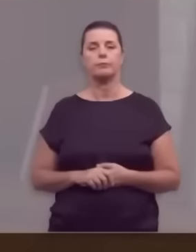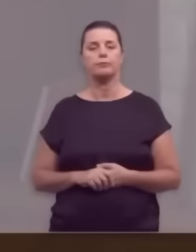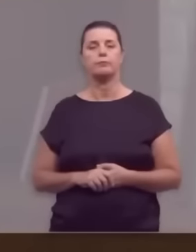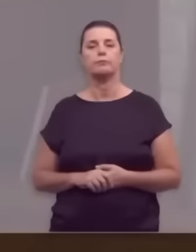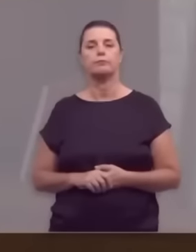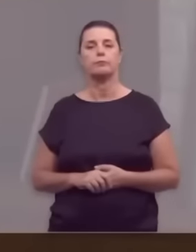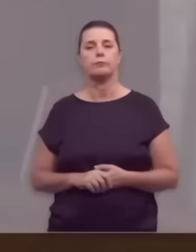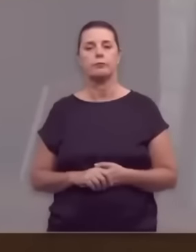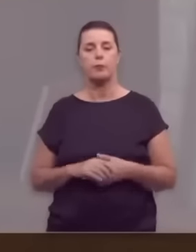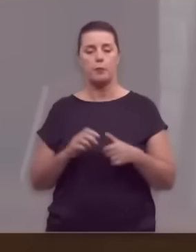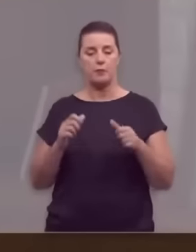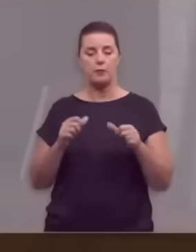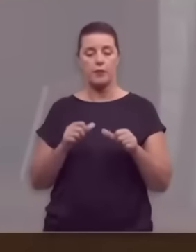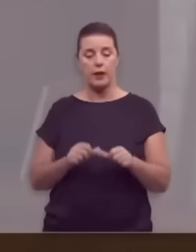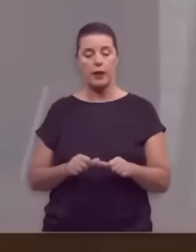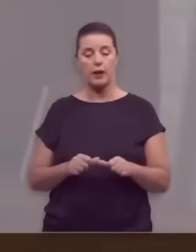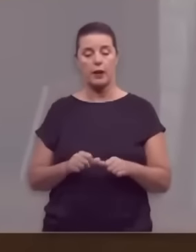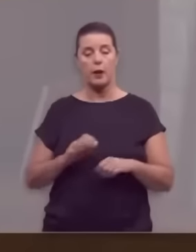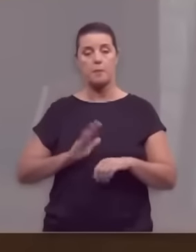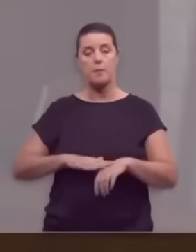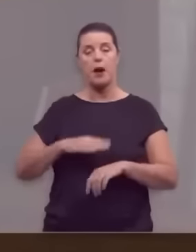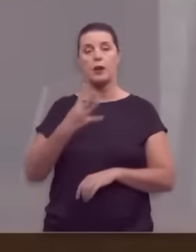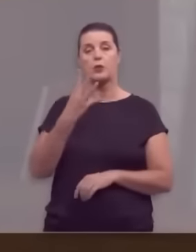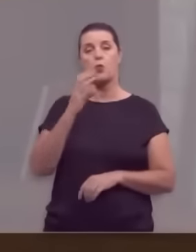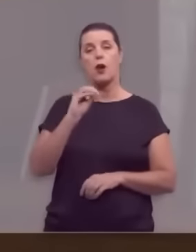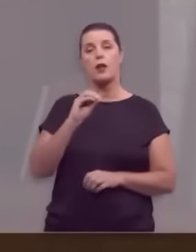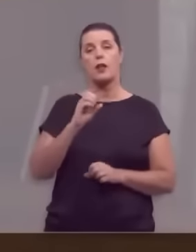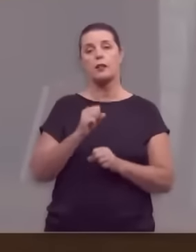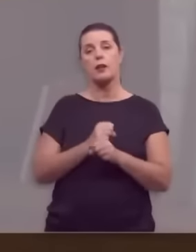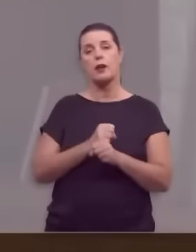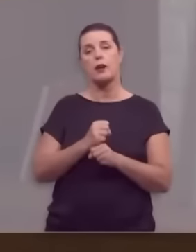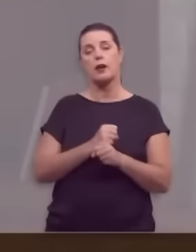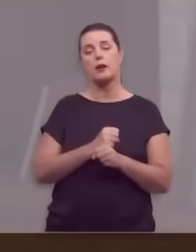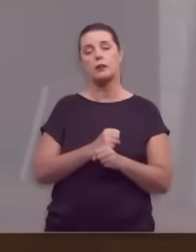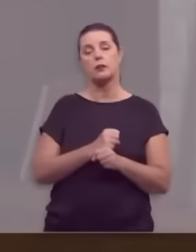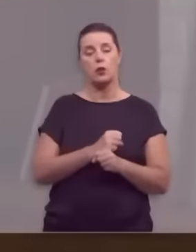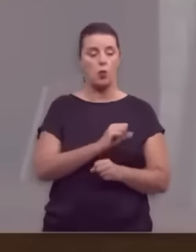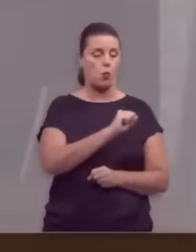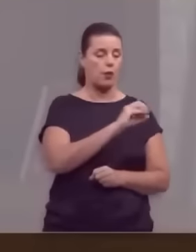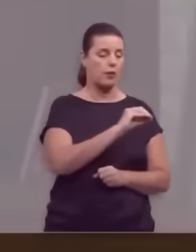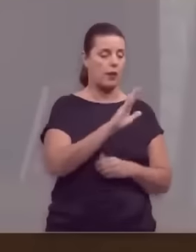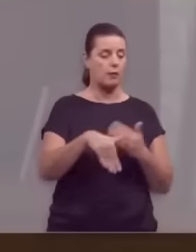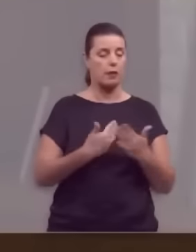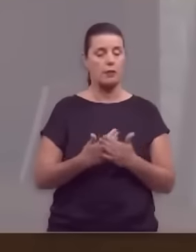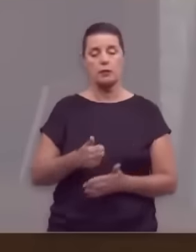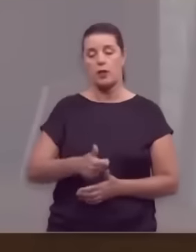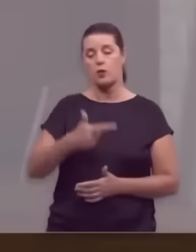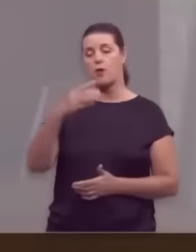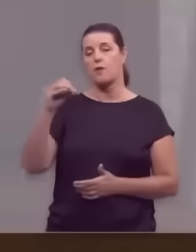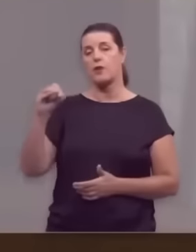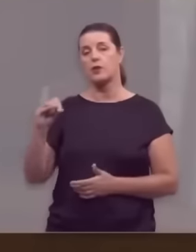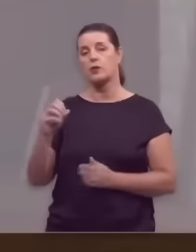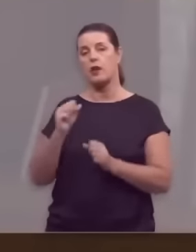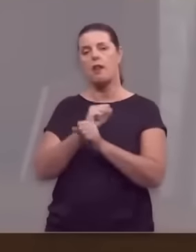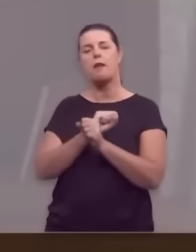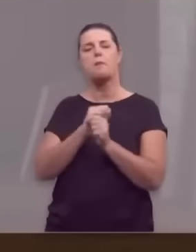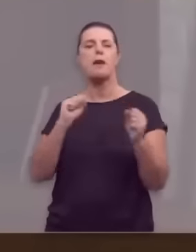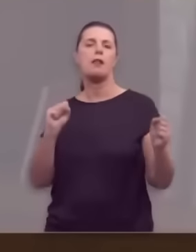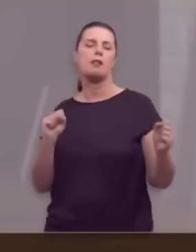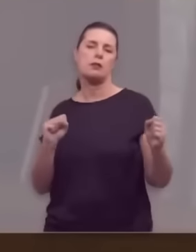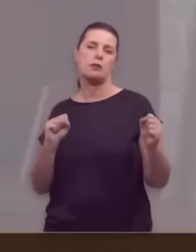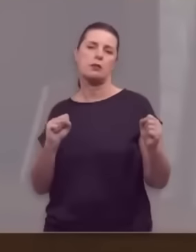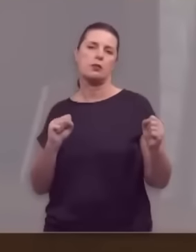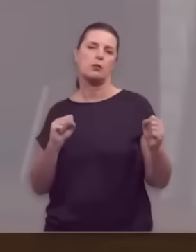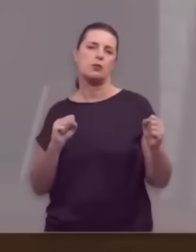passará seus próximos 40 anos, dos 80 aos 120, libertando